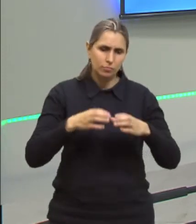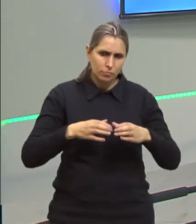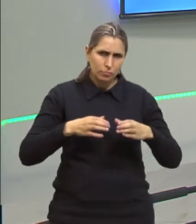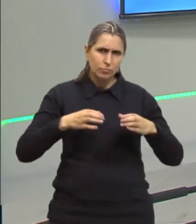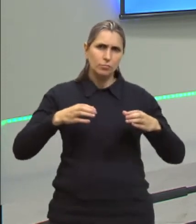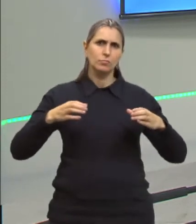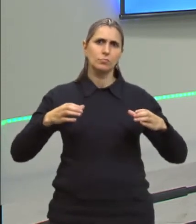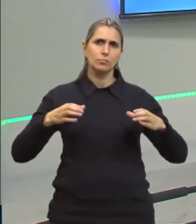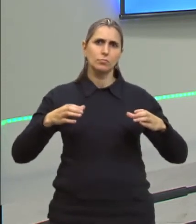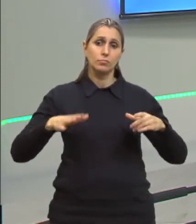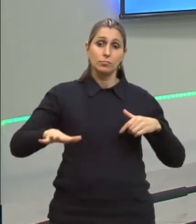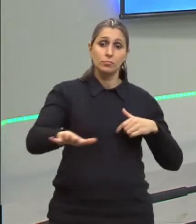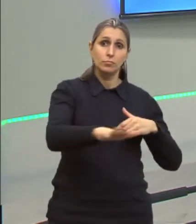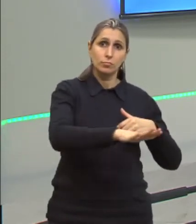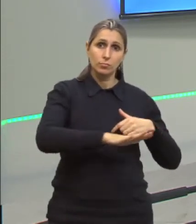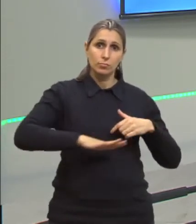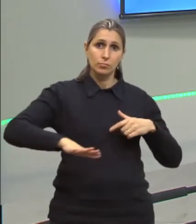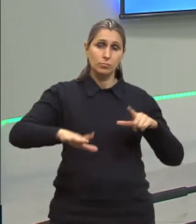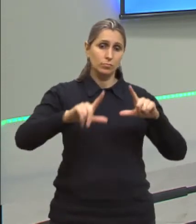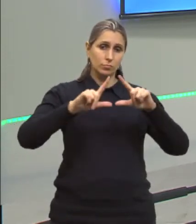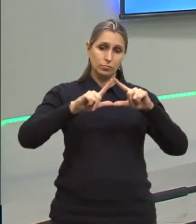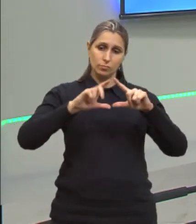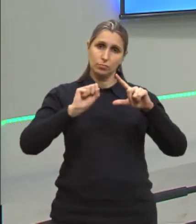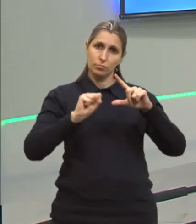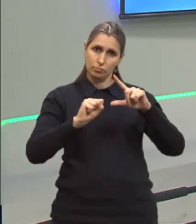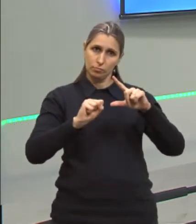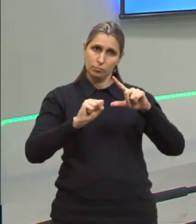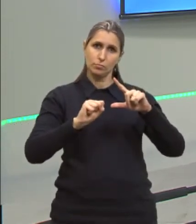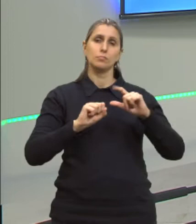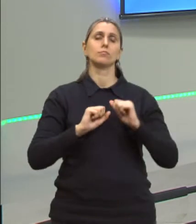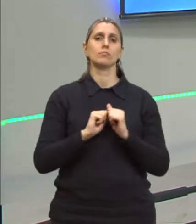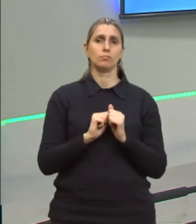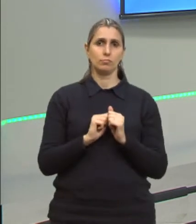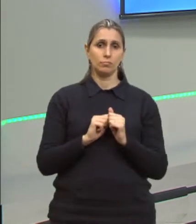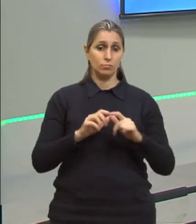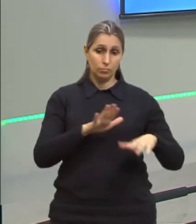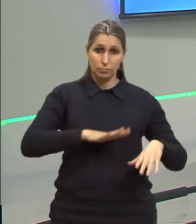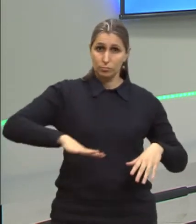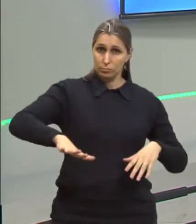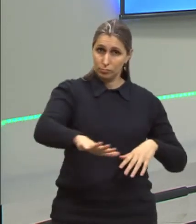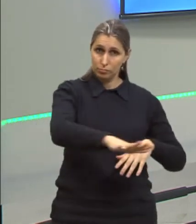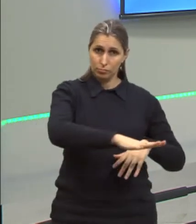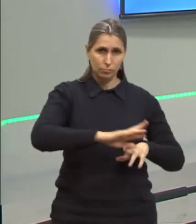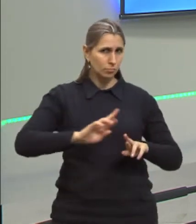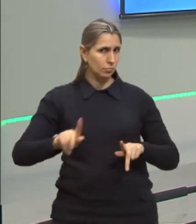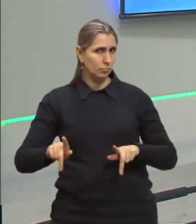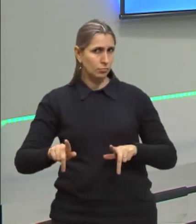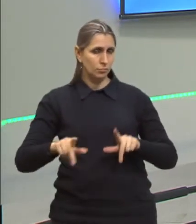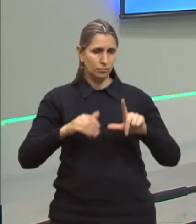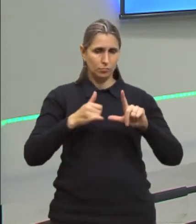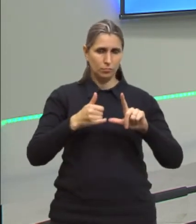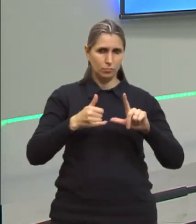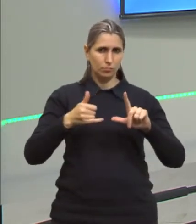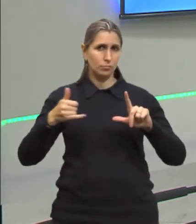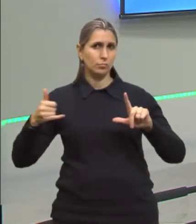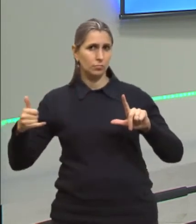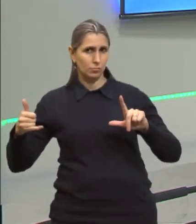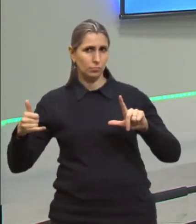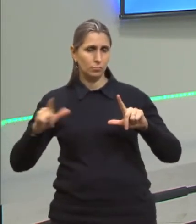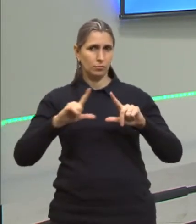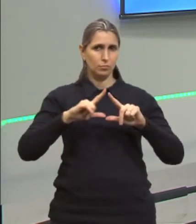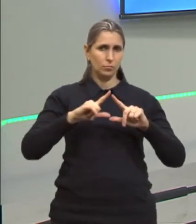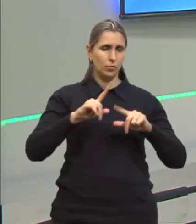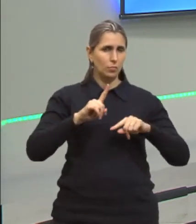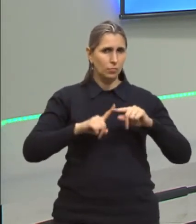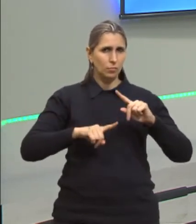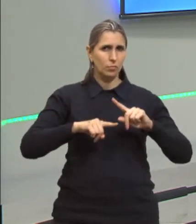superficial. Esse processo superficial, da superfície, é diferente da linear pelo seguinte, são